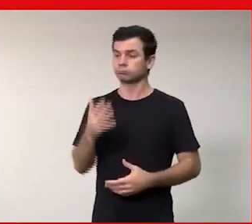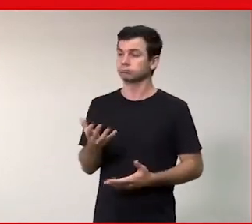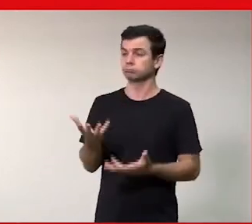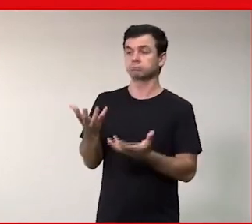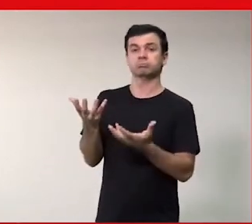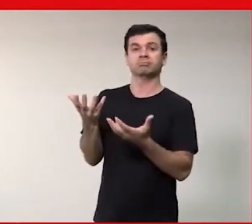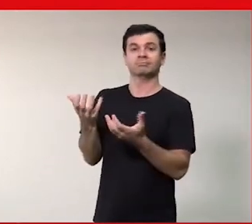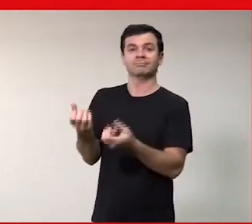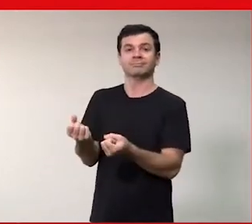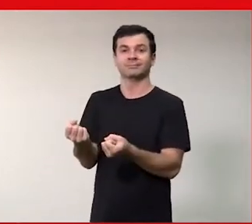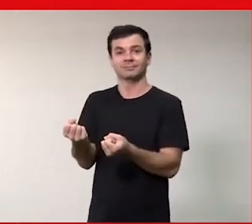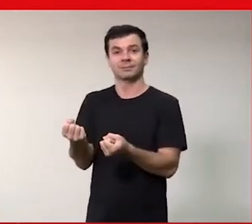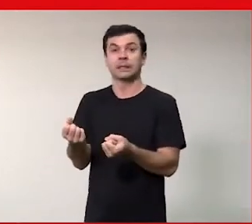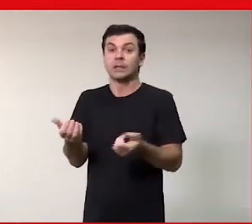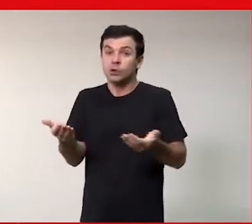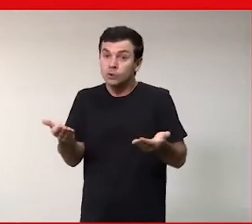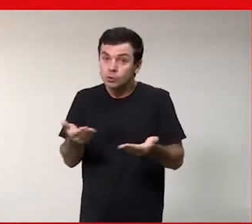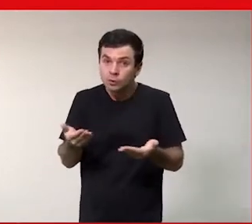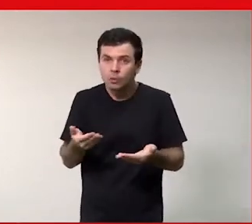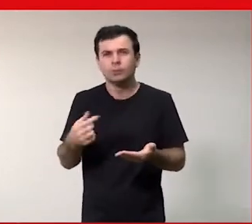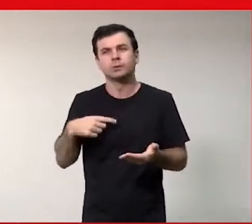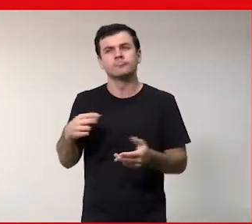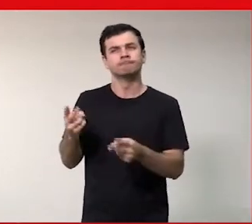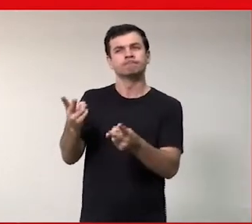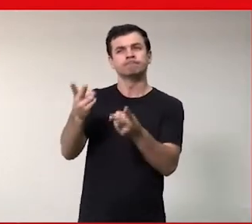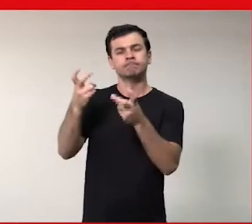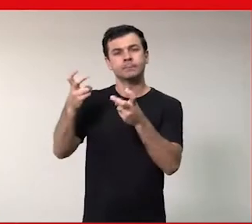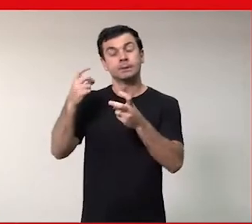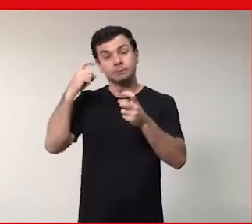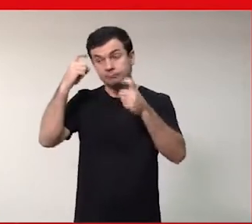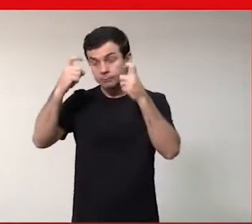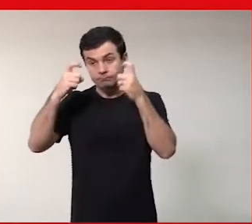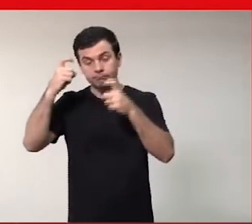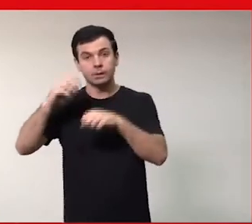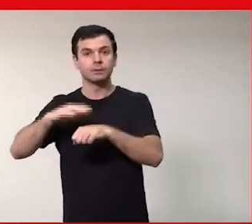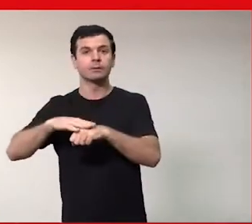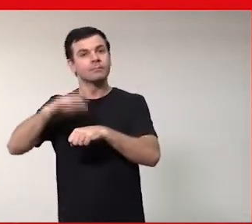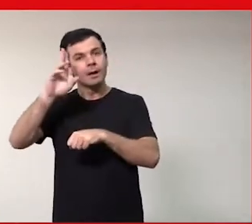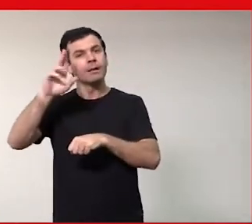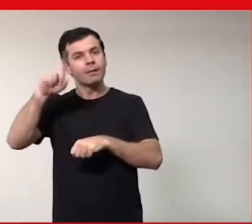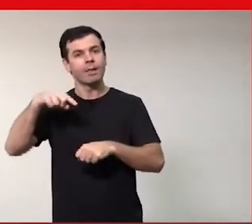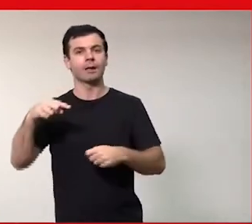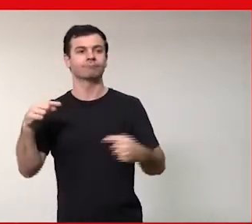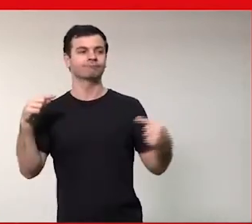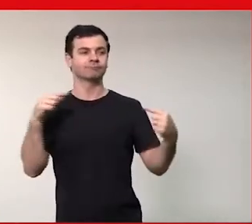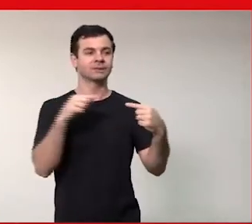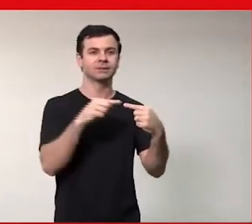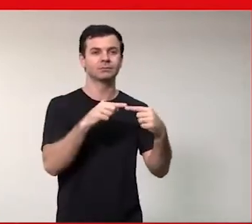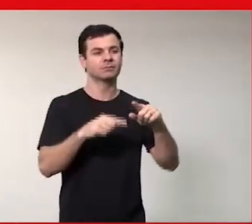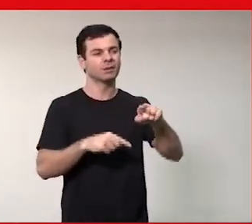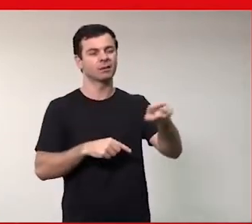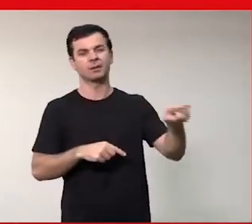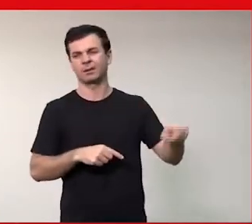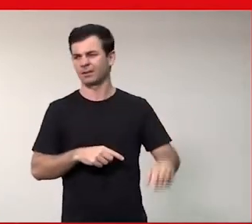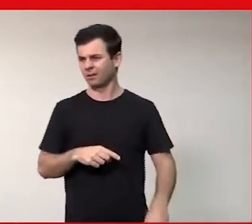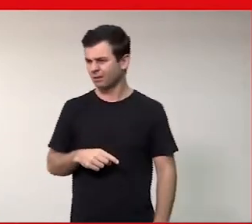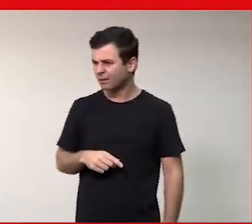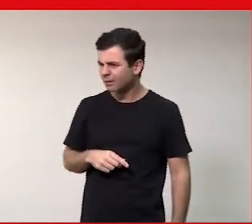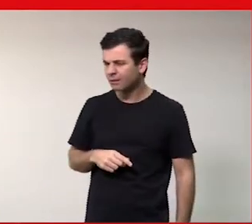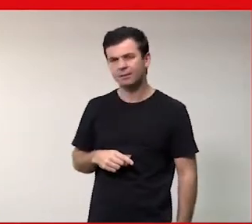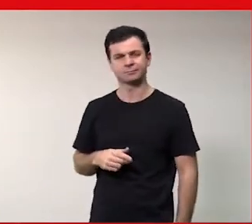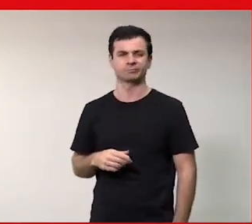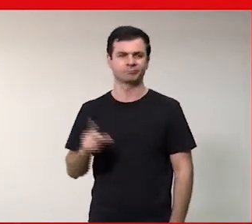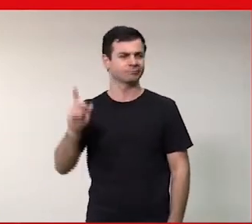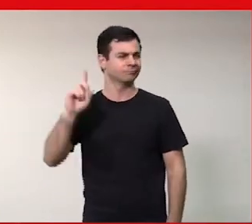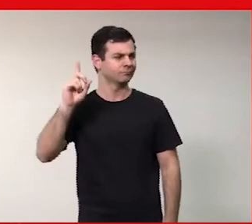das minhas maiores preocupações, é como eu vou criar mecanismos que sejam mecanismos sem preconceito para aceitar